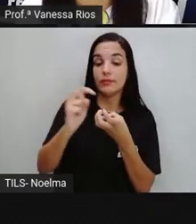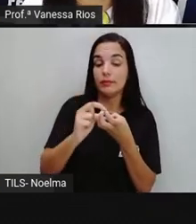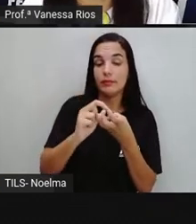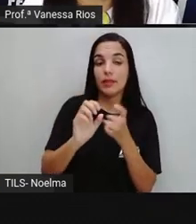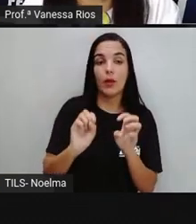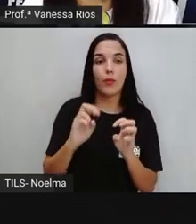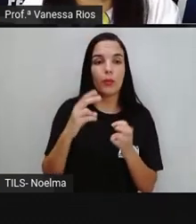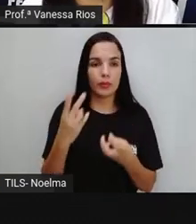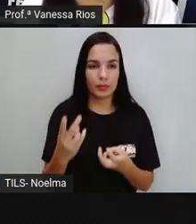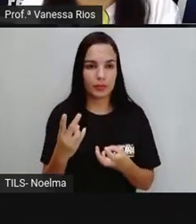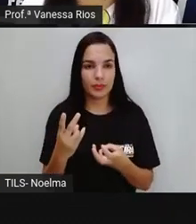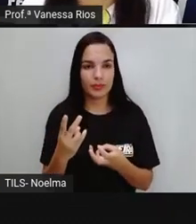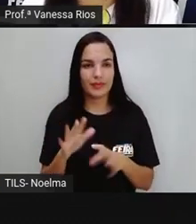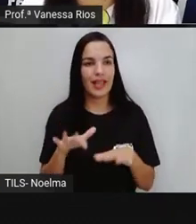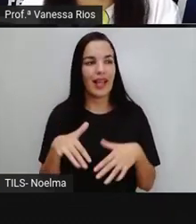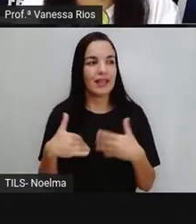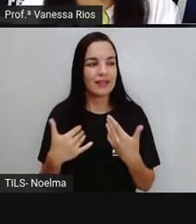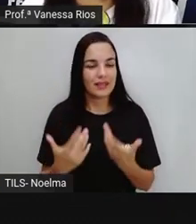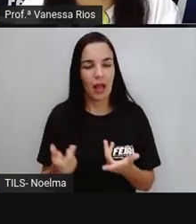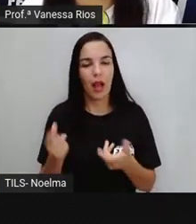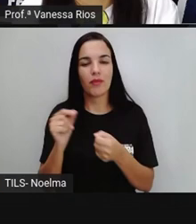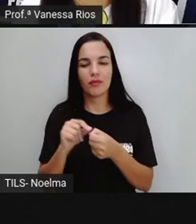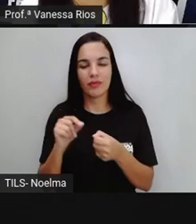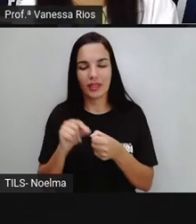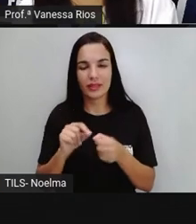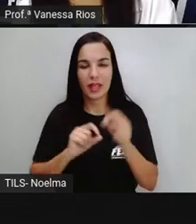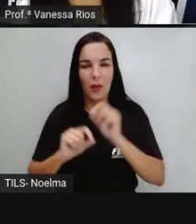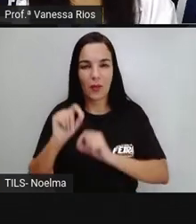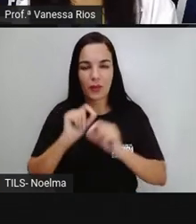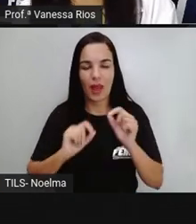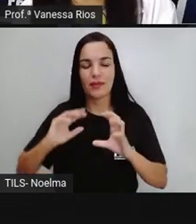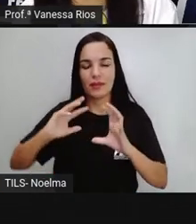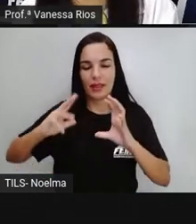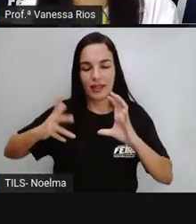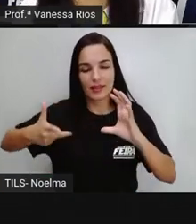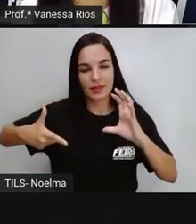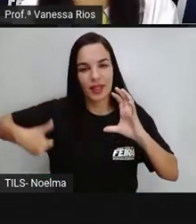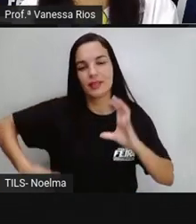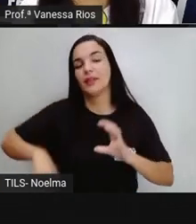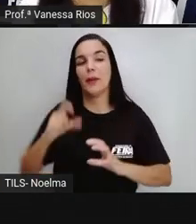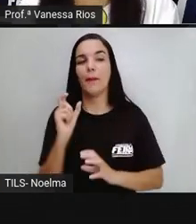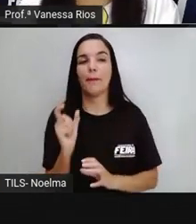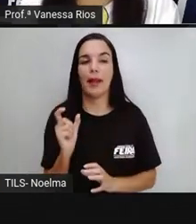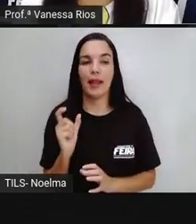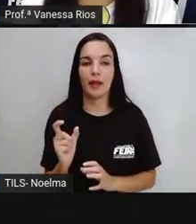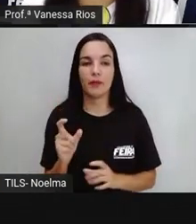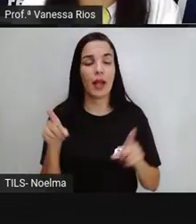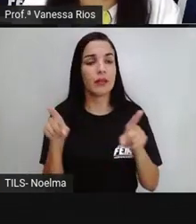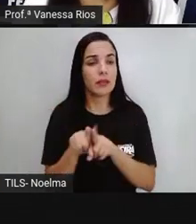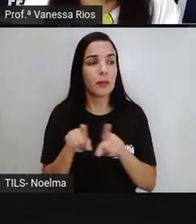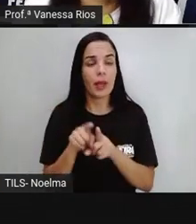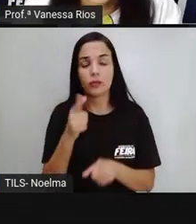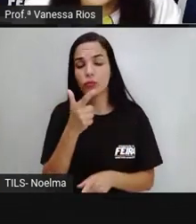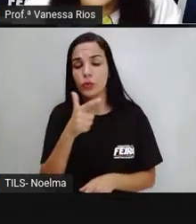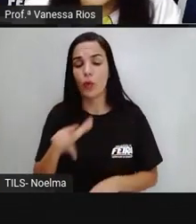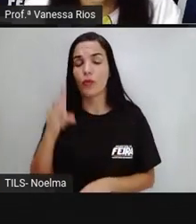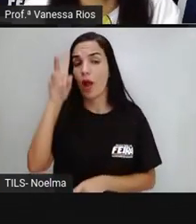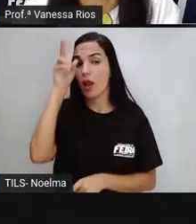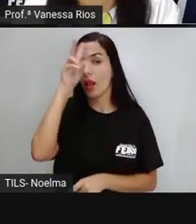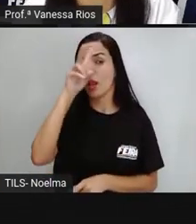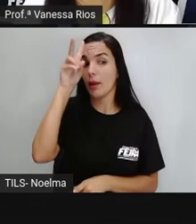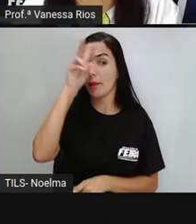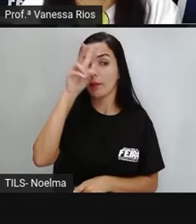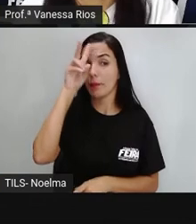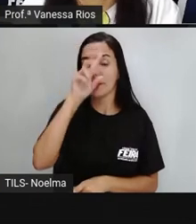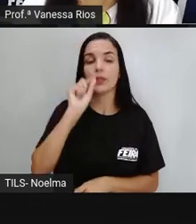antepenúltima. Para fazermos aí a classificação dessas palavras. E aí mais uma vez lembrando,